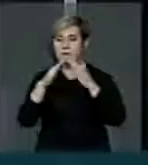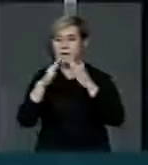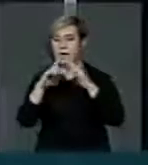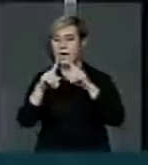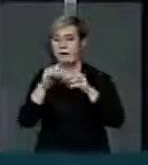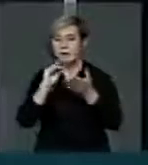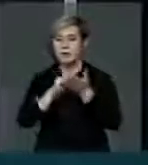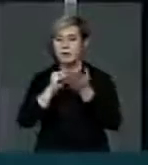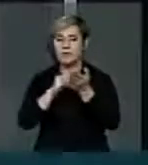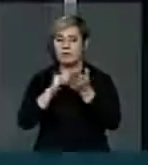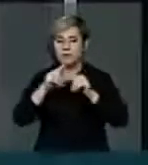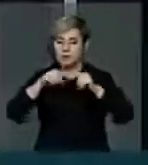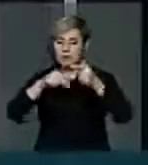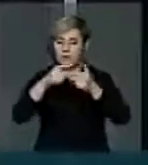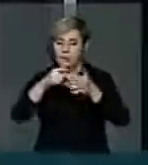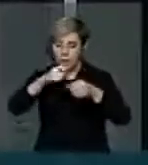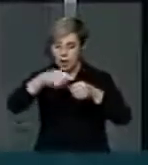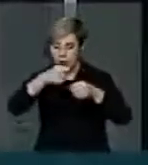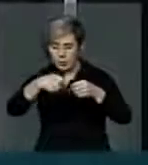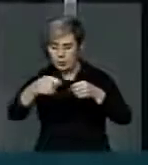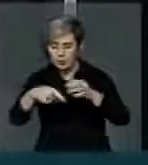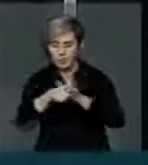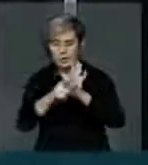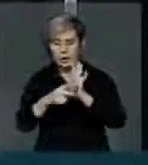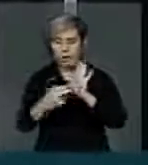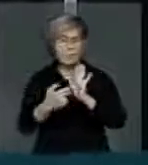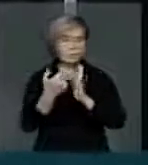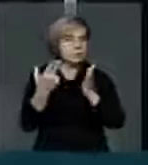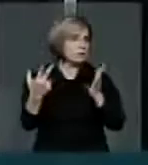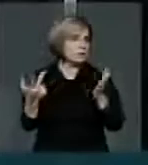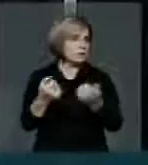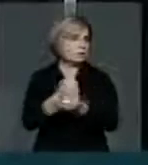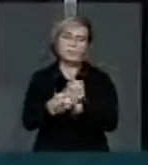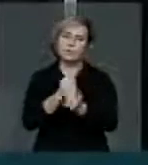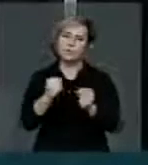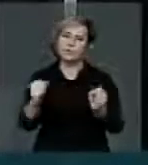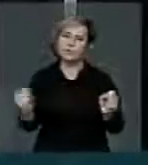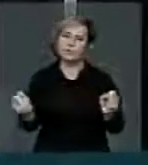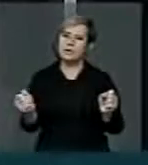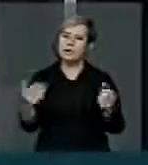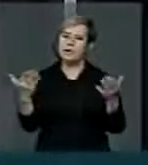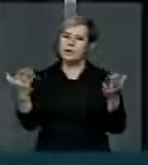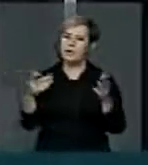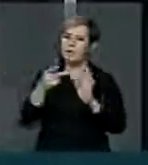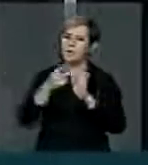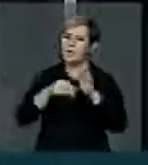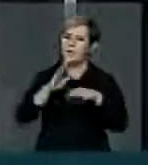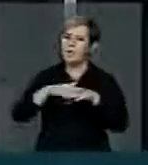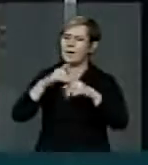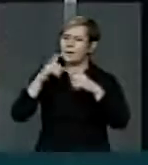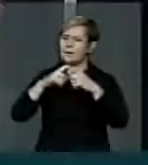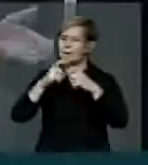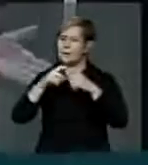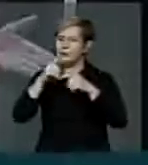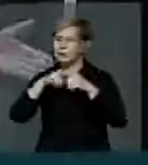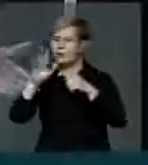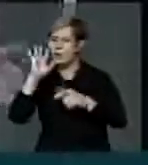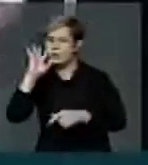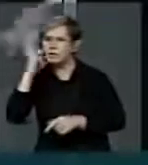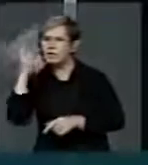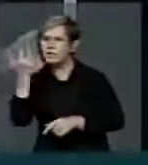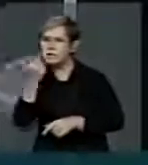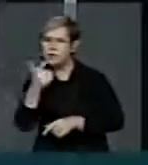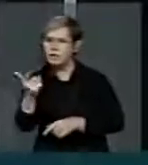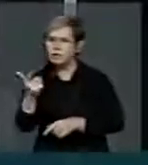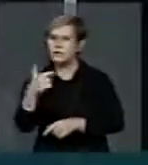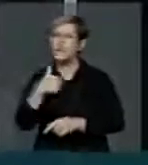às vezes. Então, isso é um absurdo. Nós não podemos ficar dizendo que mais médicos vão resolver o problema. Eu perguntei ao ministro da Saúde se